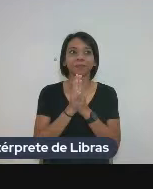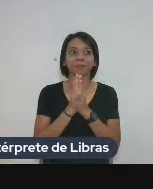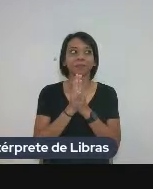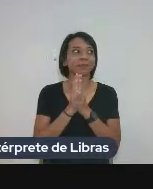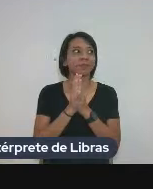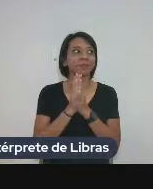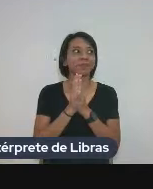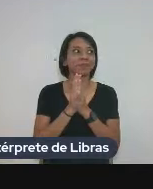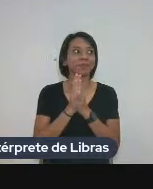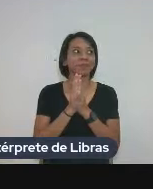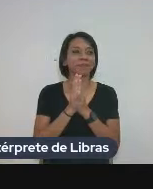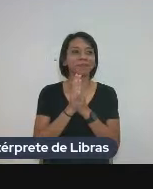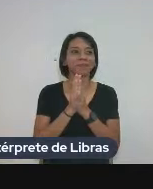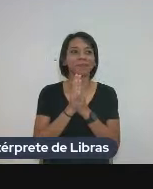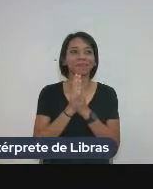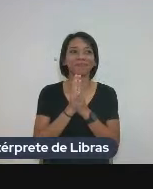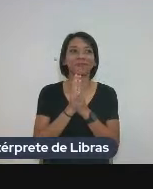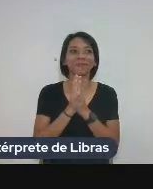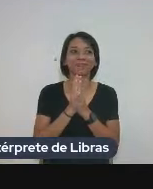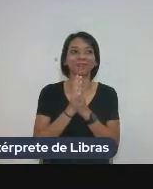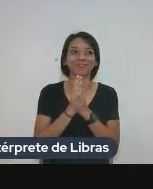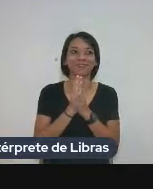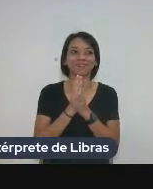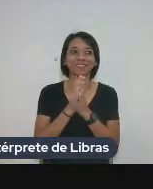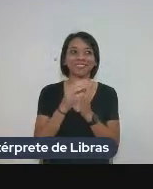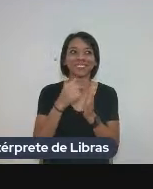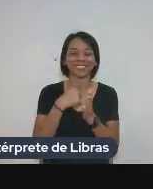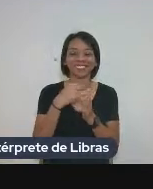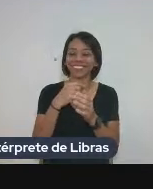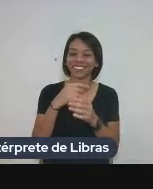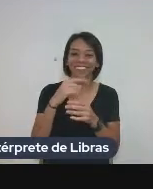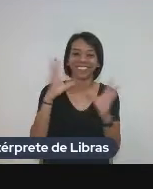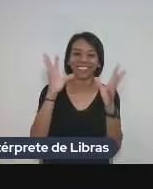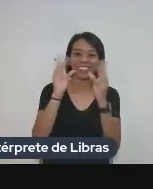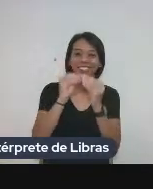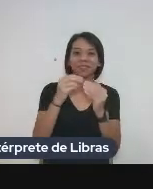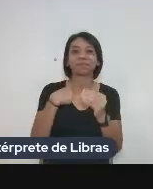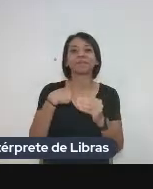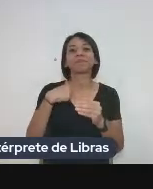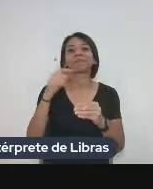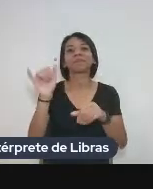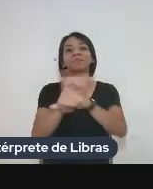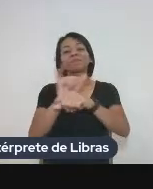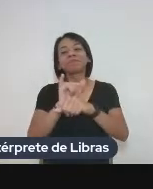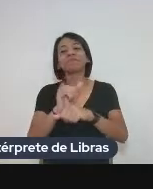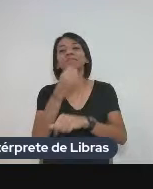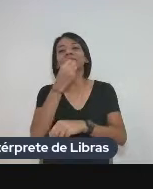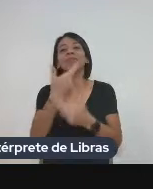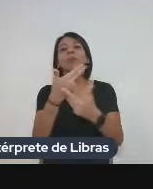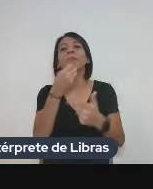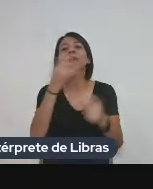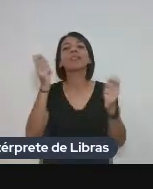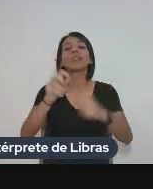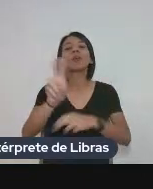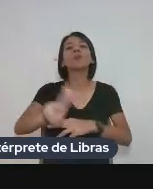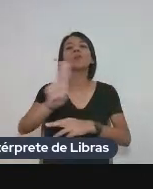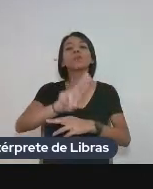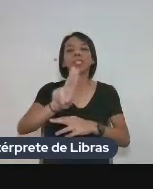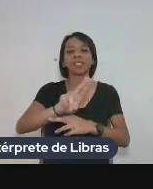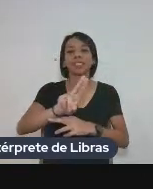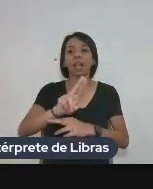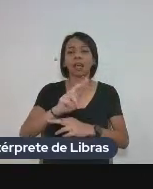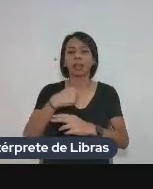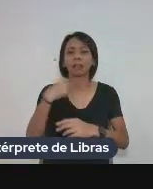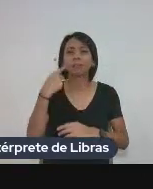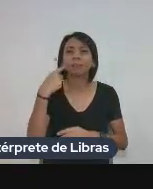Eu coloquei, eu coloquei brevemente, alguns benefícios que a gente pode utilizar da tradução, né? Não vou citar na ordem